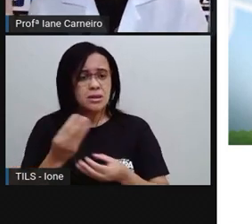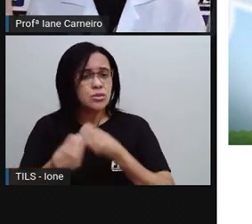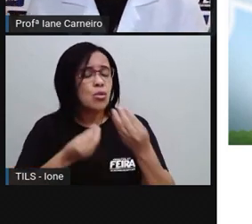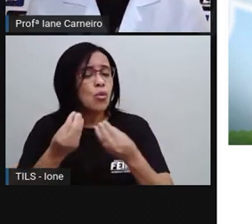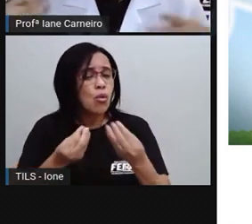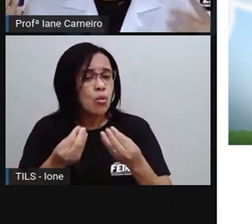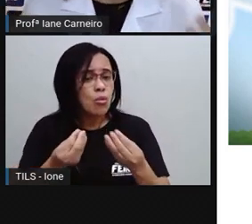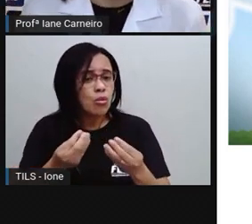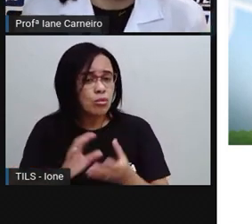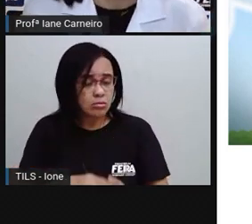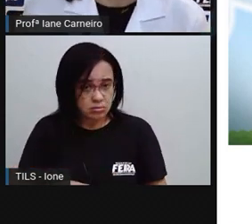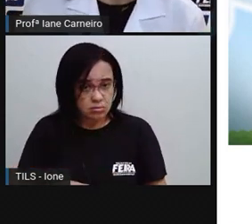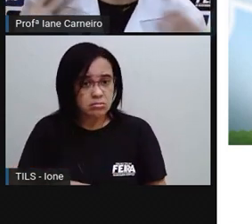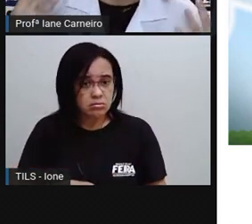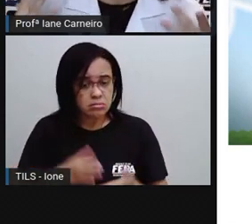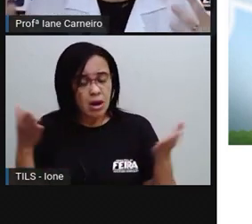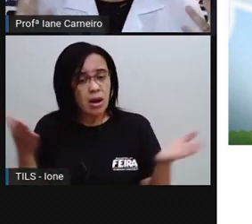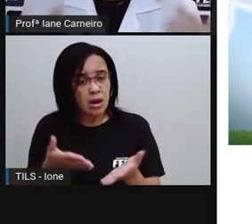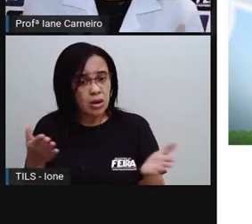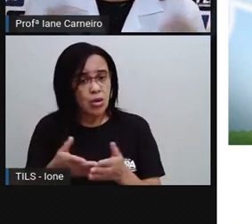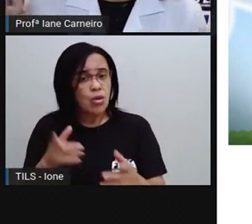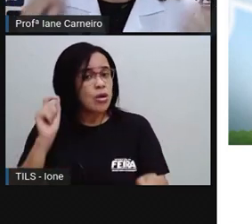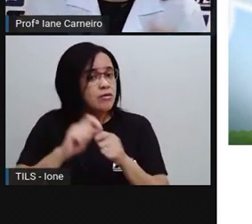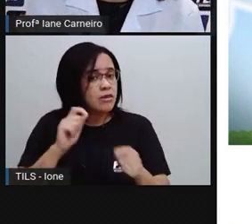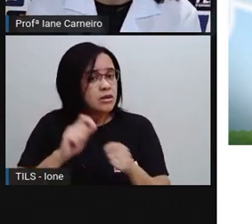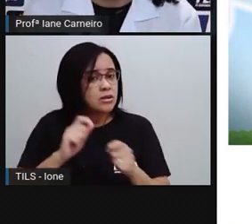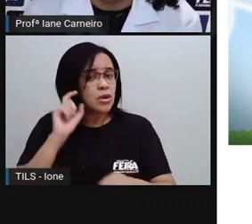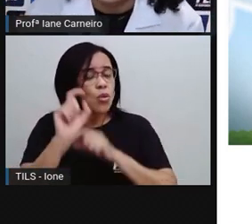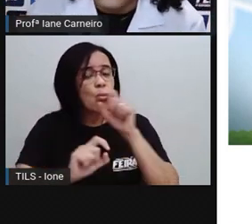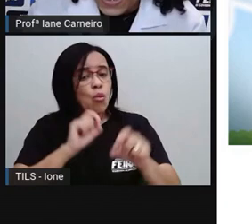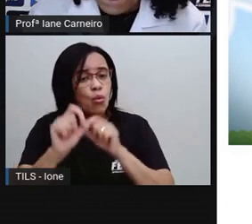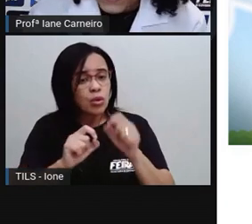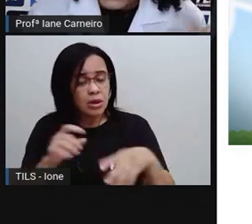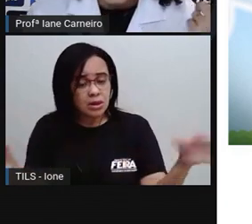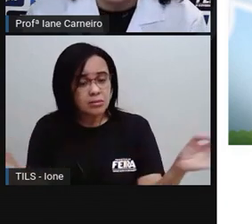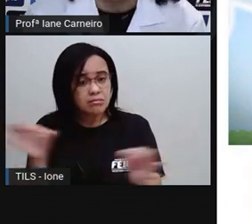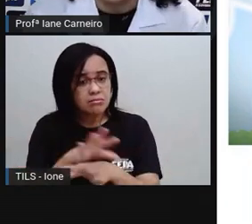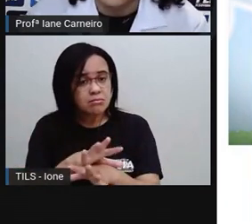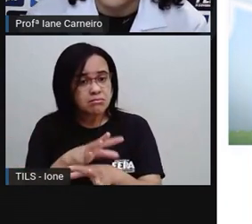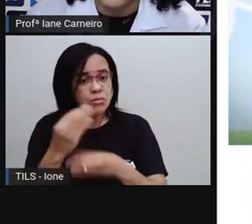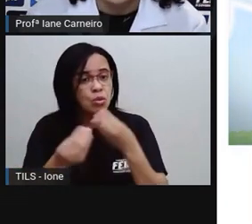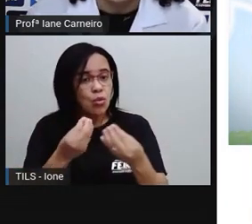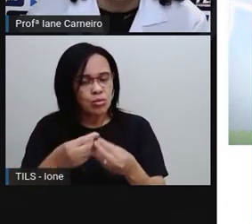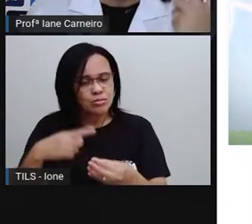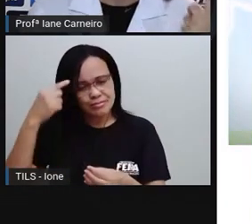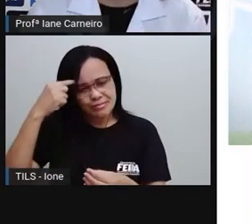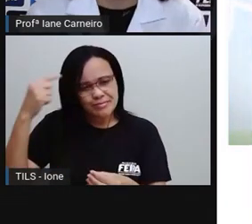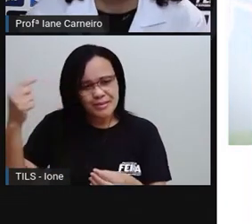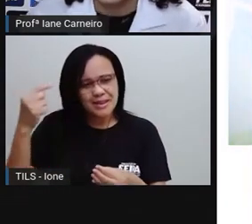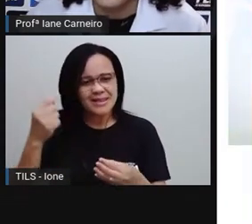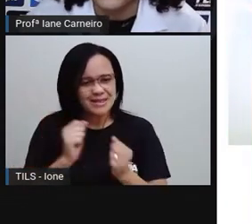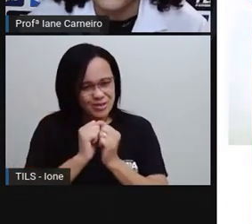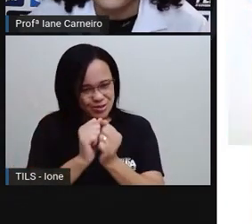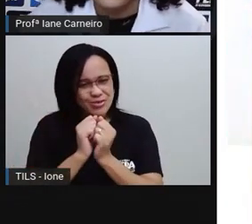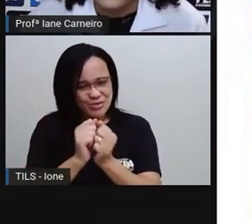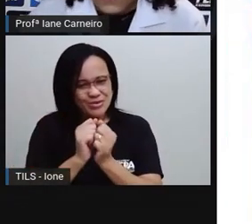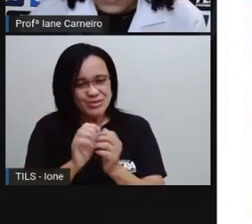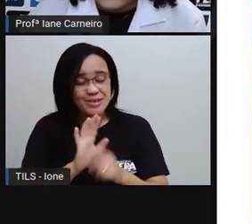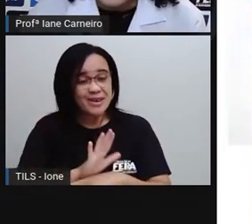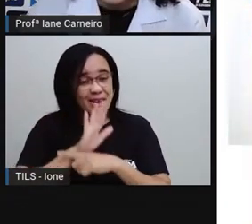acontecer. E agora? O a gente pode fazer para resolver essa situação, né? Pense aí junto com a Pró. Ajudem aí.